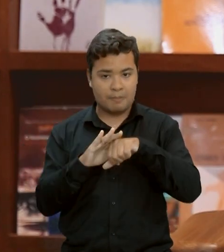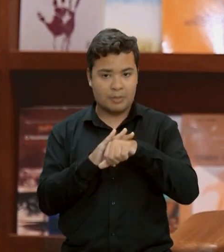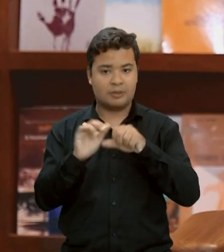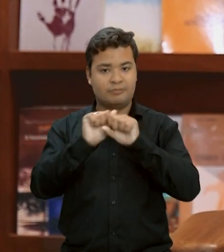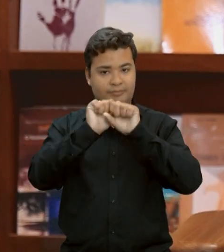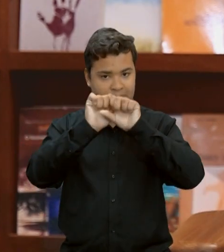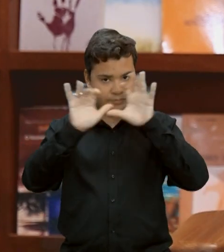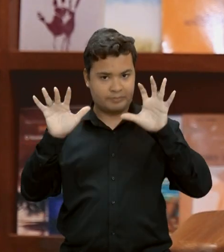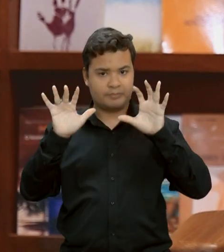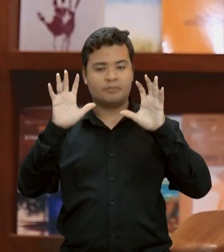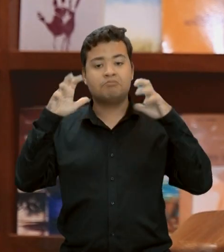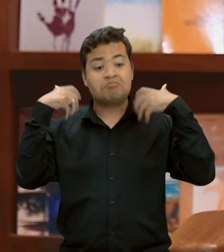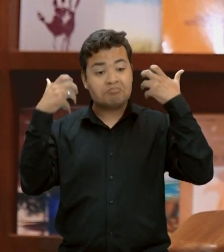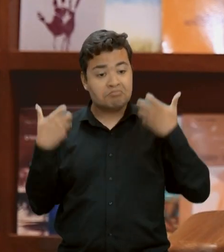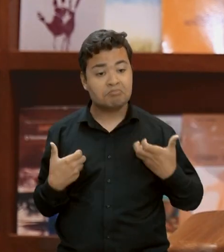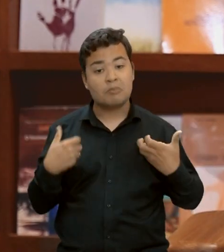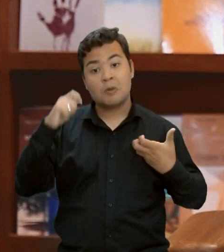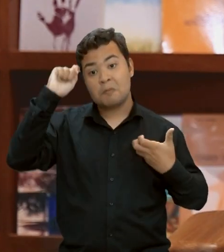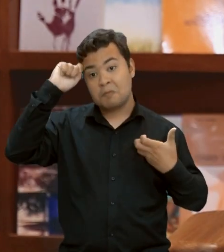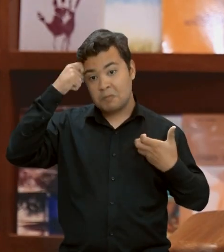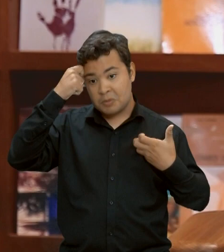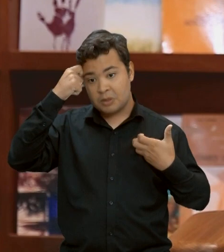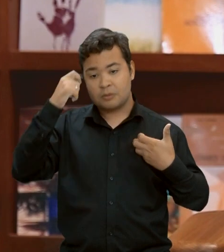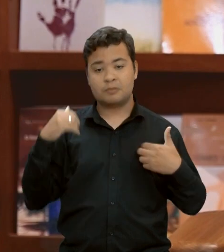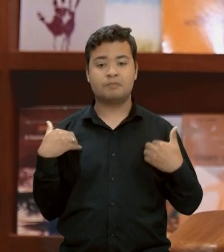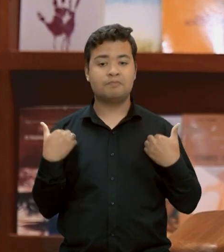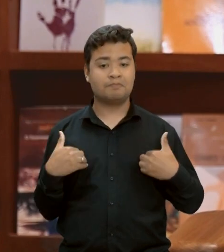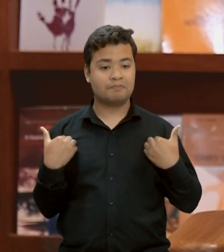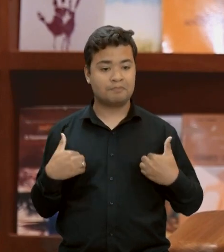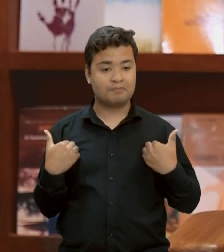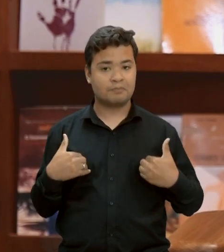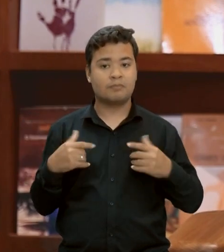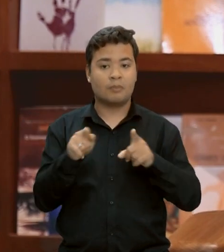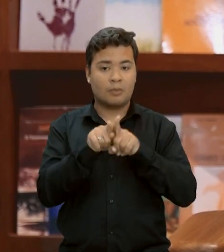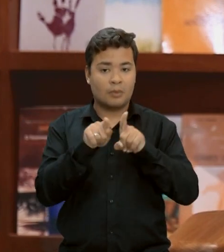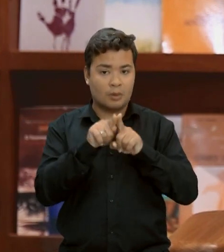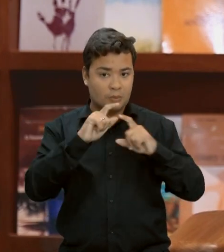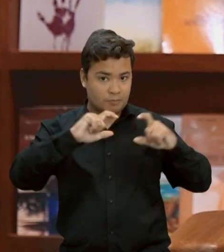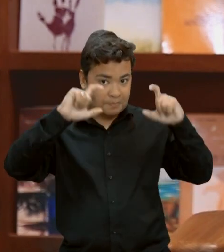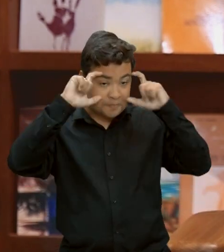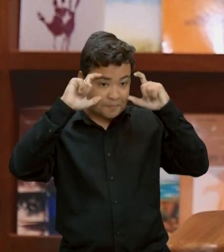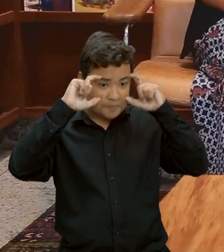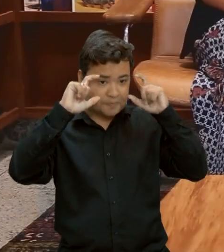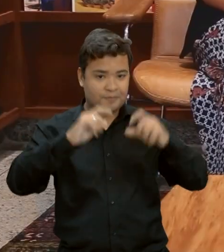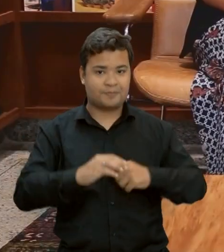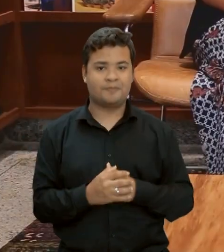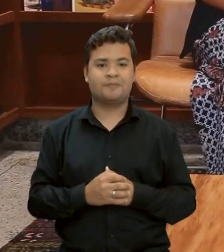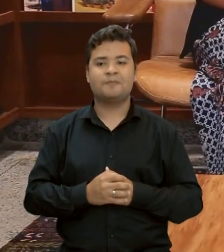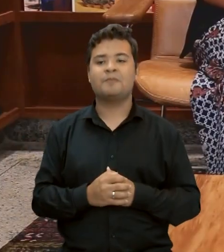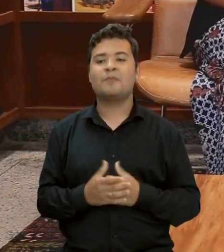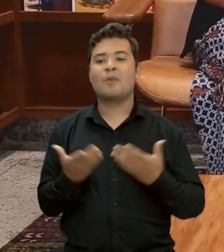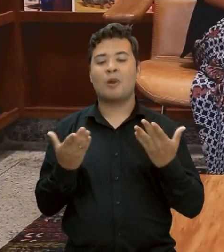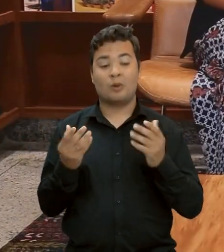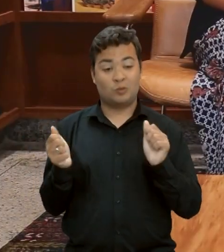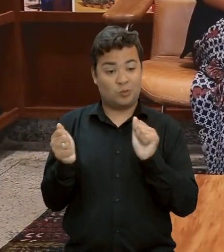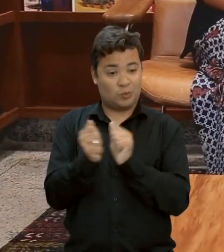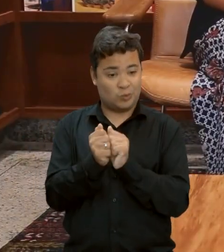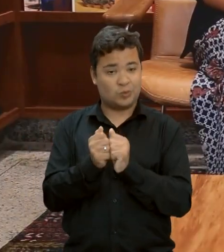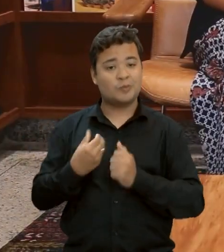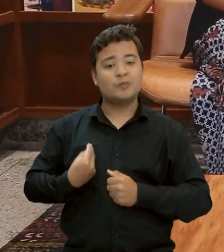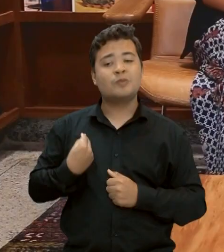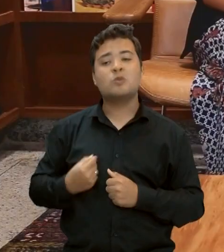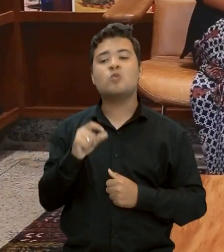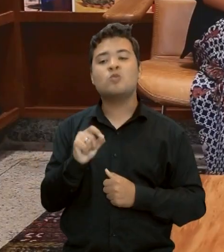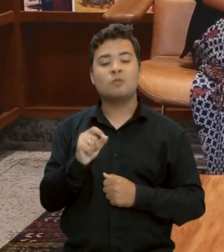clara, tenho cabelos pretos, cacheados, logo abaixo dos ombros e uso óculos. Nós recebemos aqui o